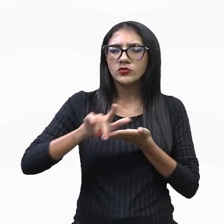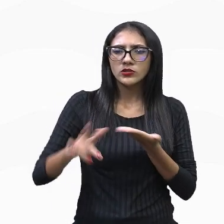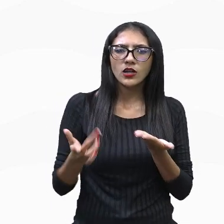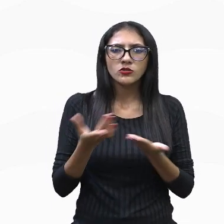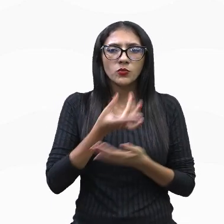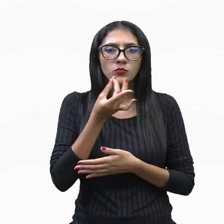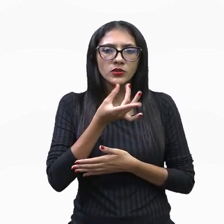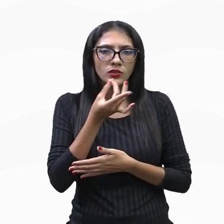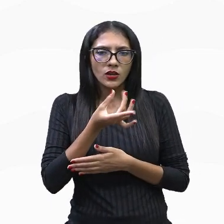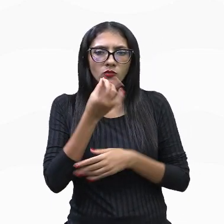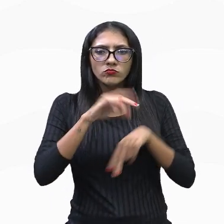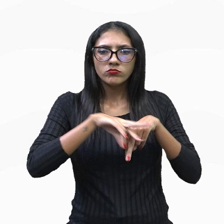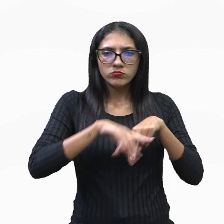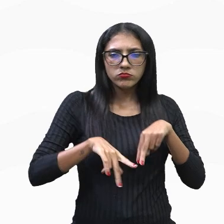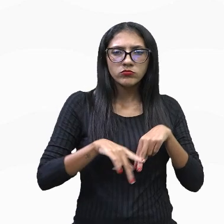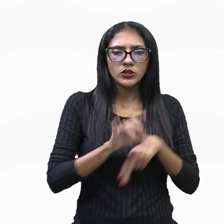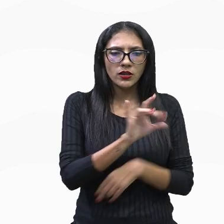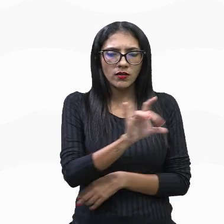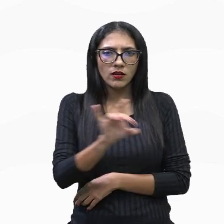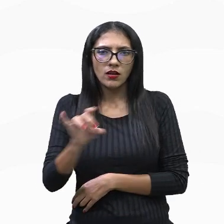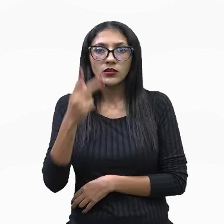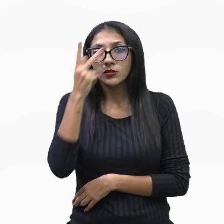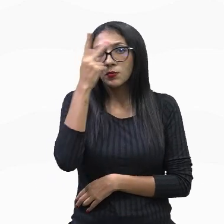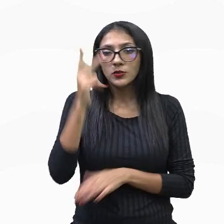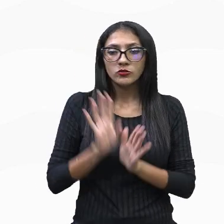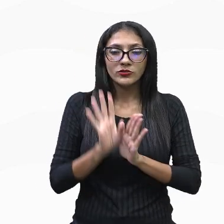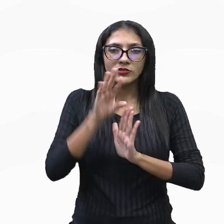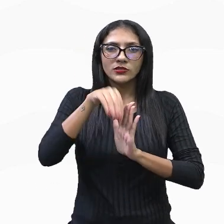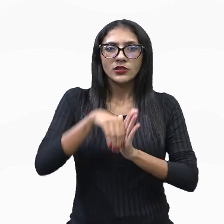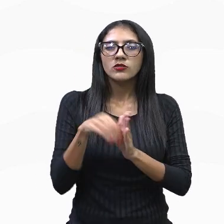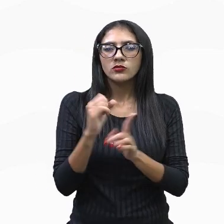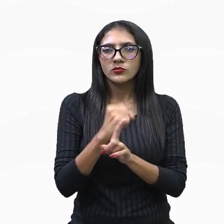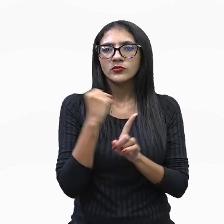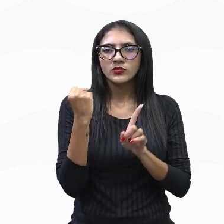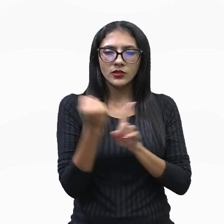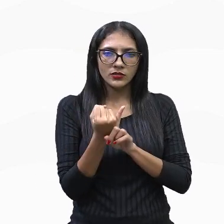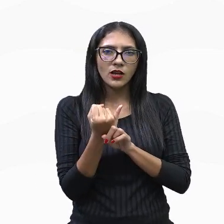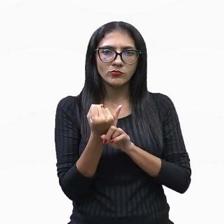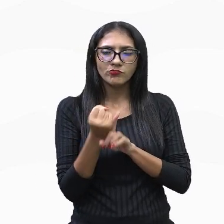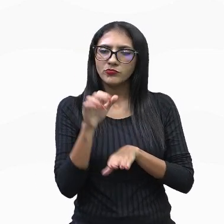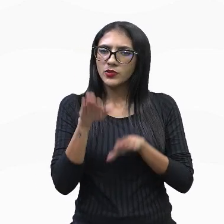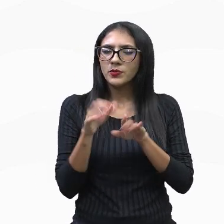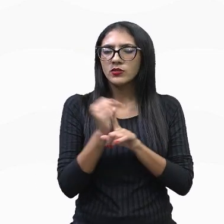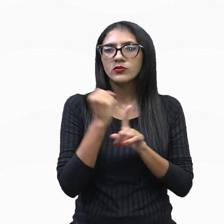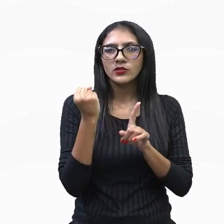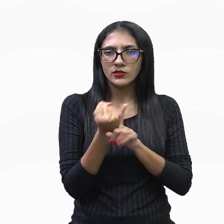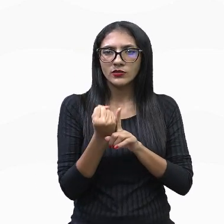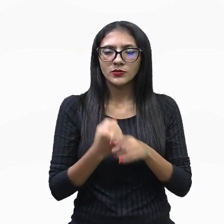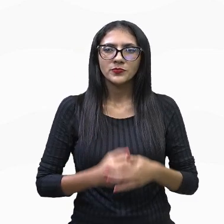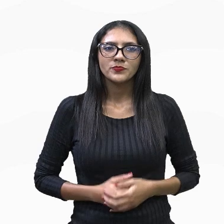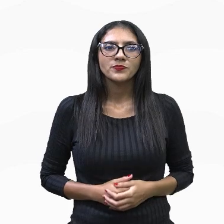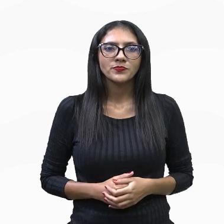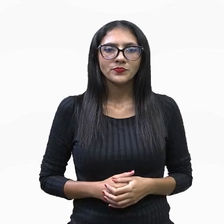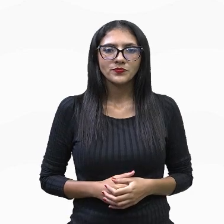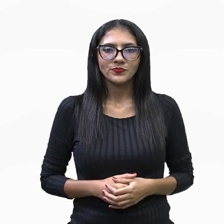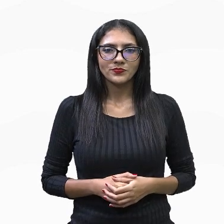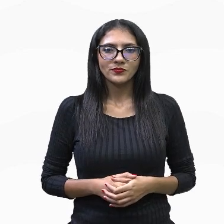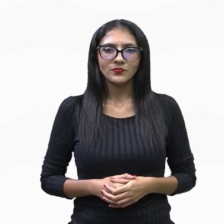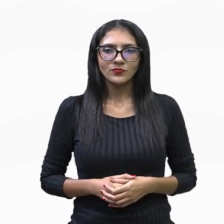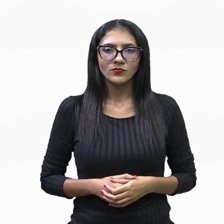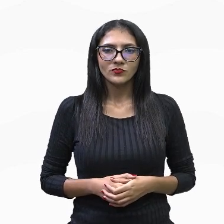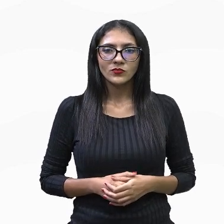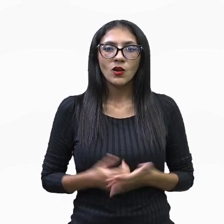entre os indivíduos de uma dada sociedade, de uma determinada sociedade. Atualmente,